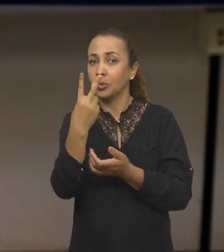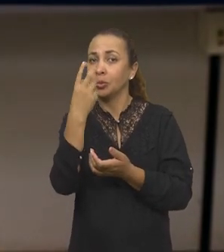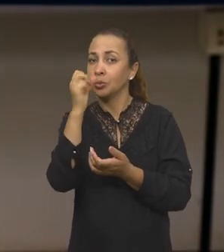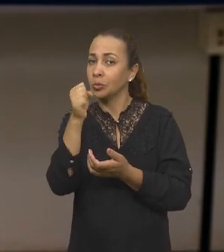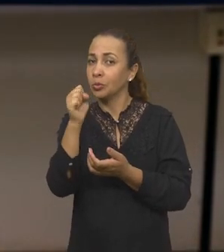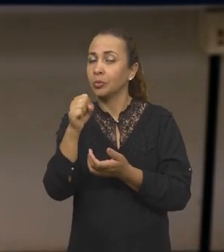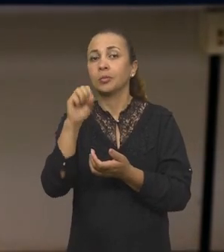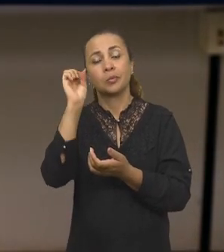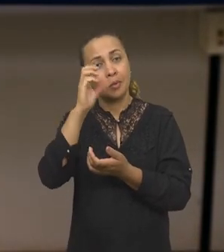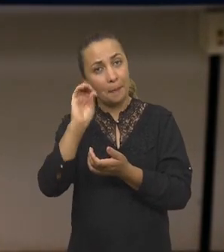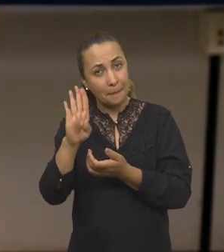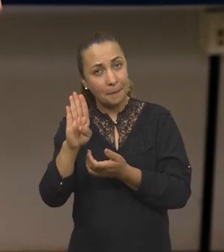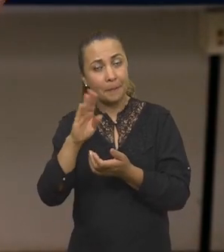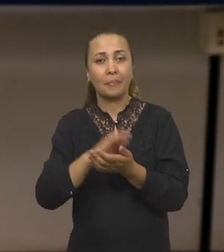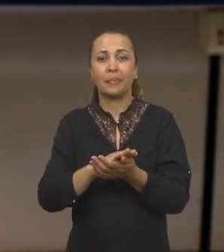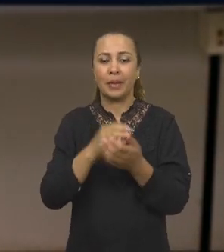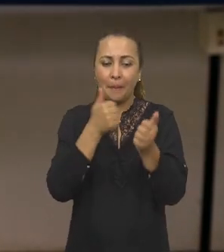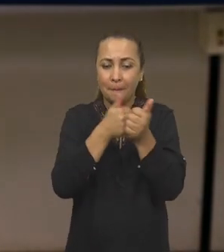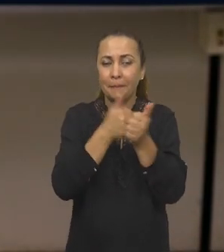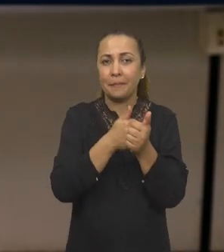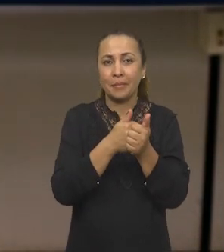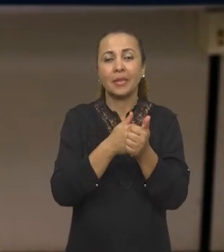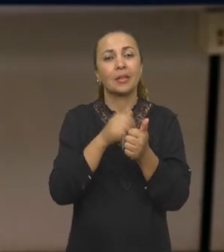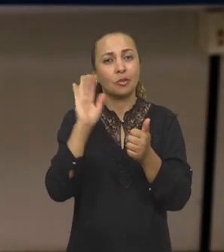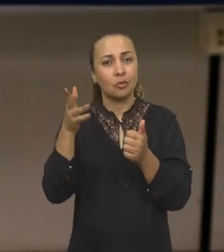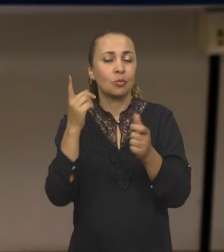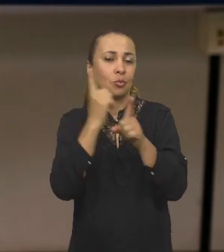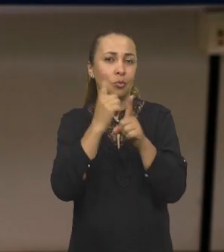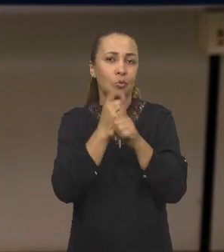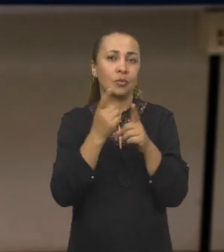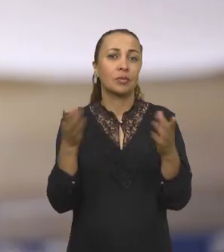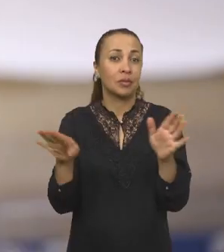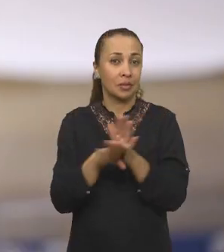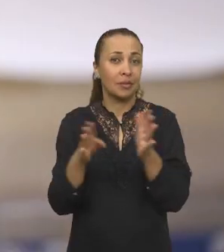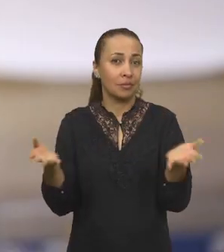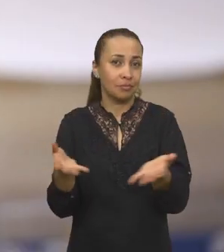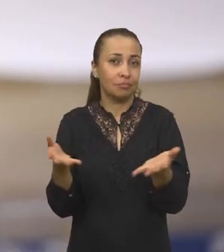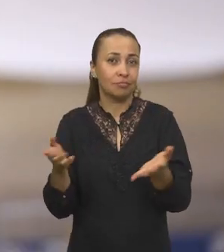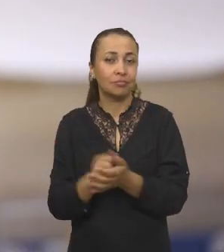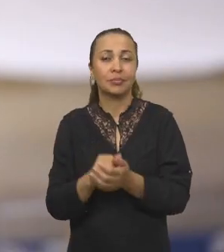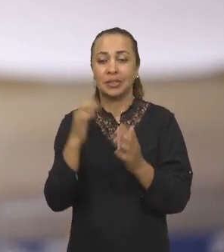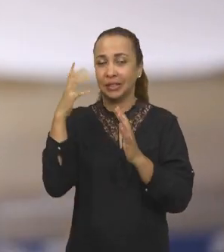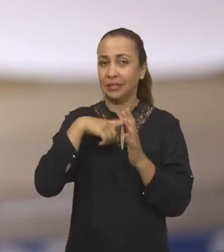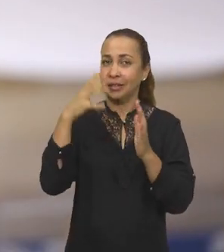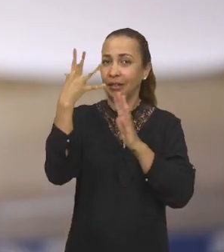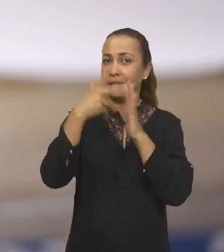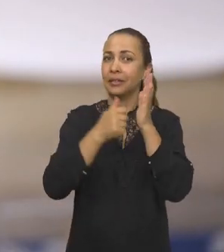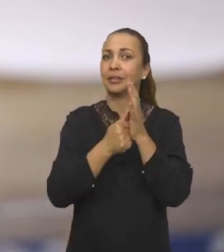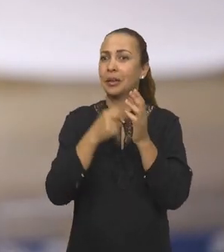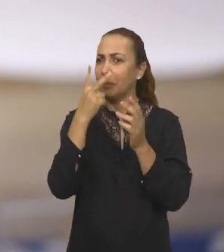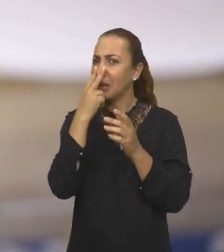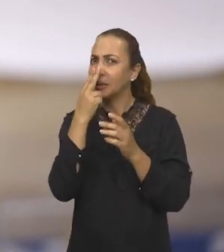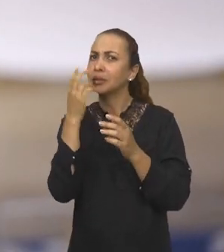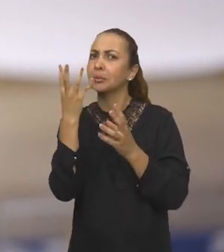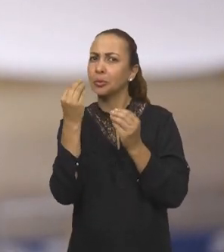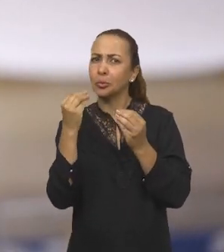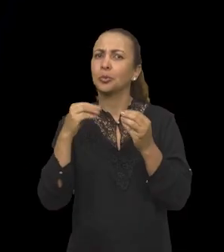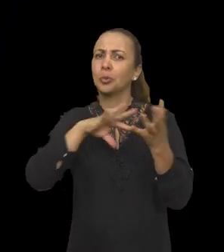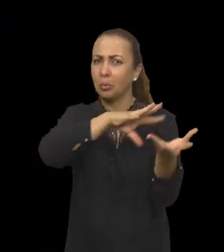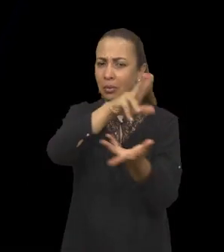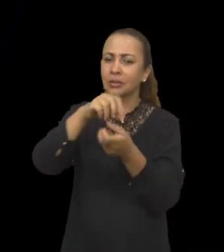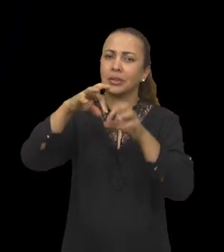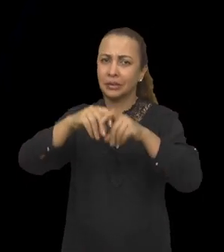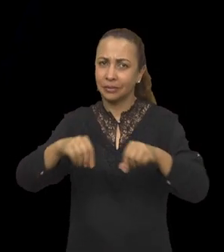ou terceiro exoplaneta mais próximo de nós, já descoberto até então, e ele é um planeta que possui características muito parecidas com a Terra.